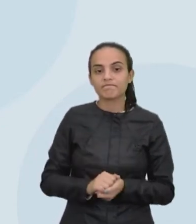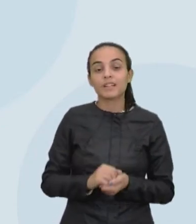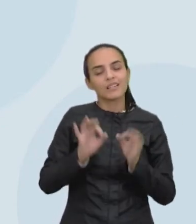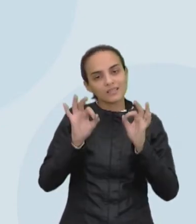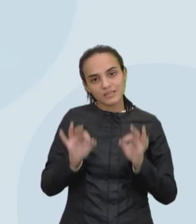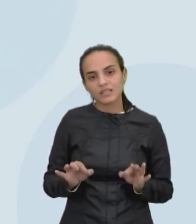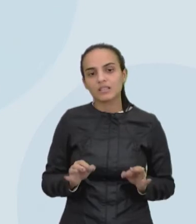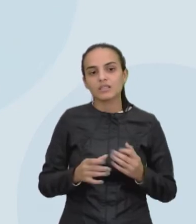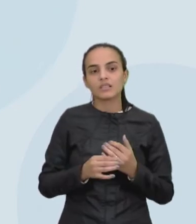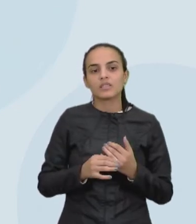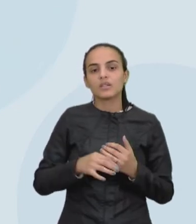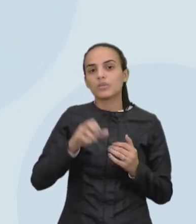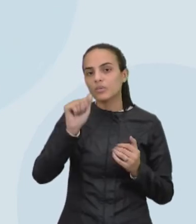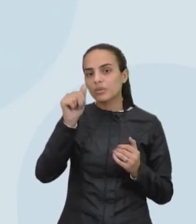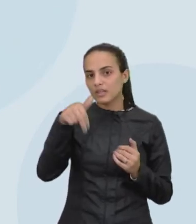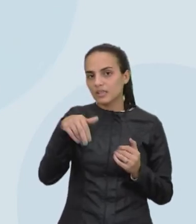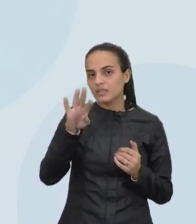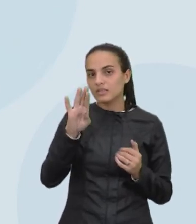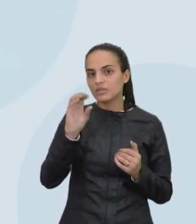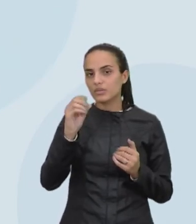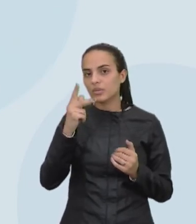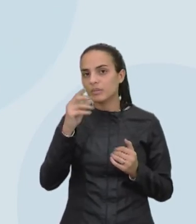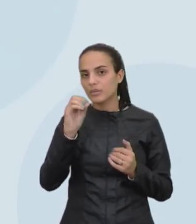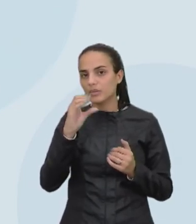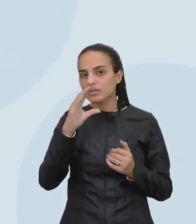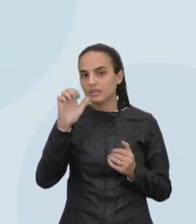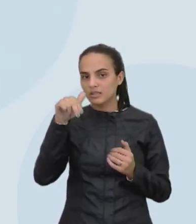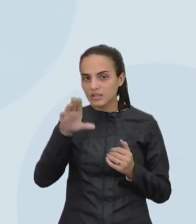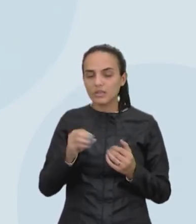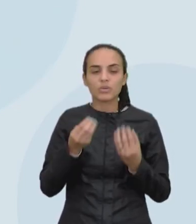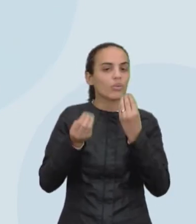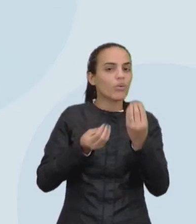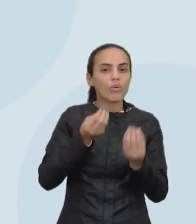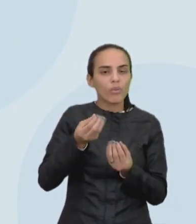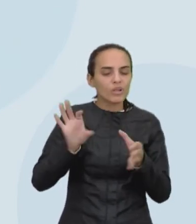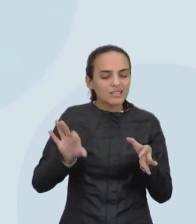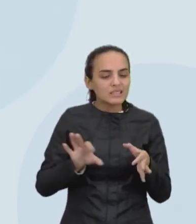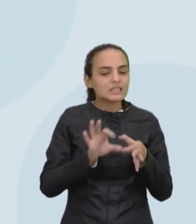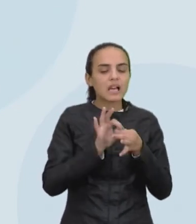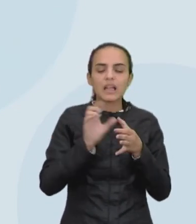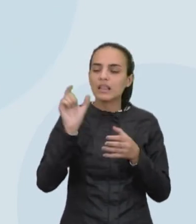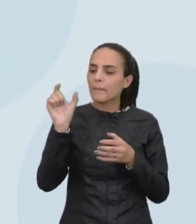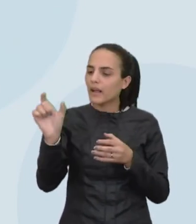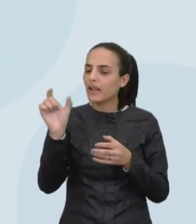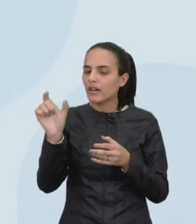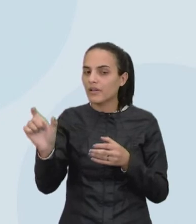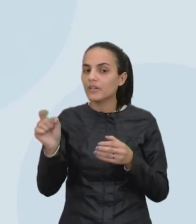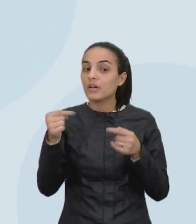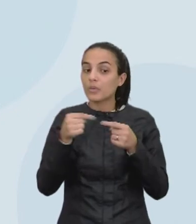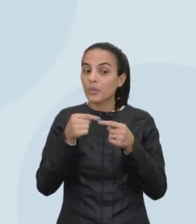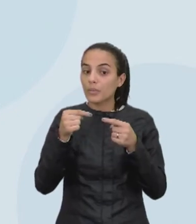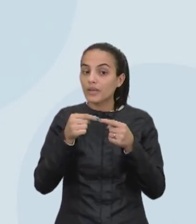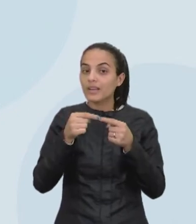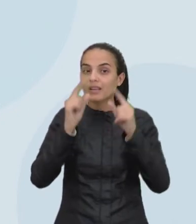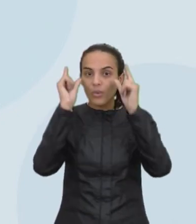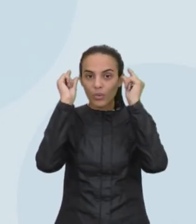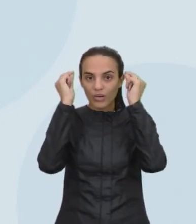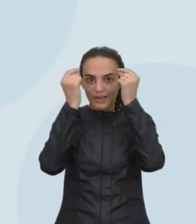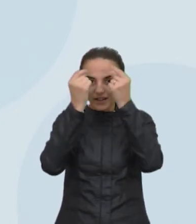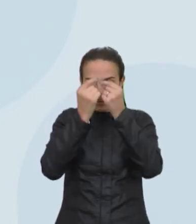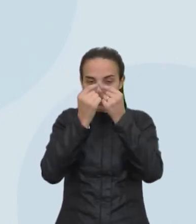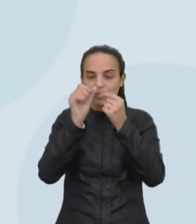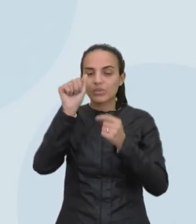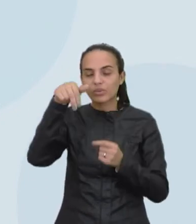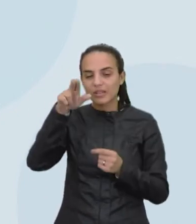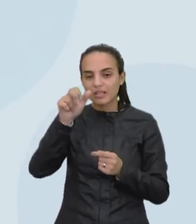justamente, o antropoceno, né, como que é a junção aí dessa palavra, né, vem do grego, antropos,